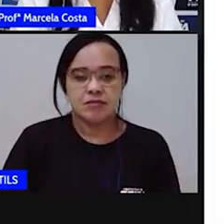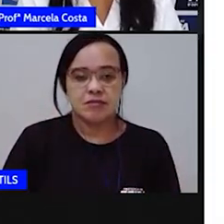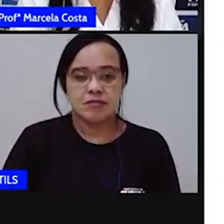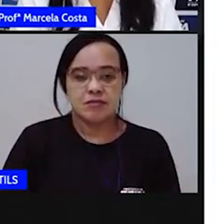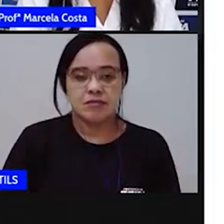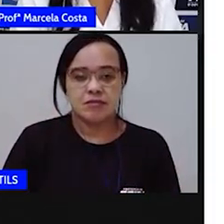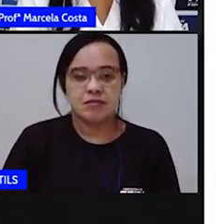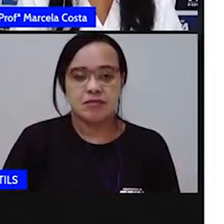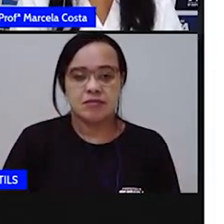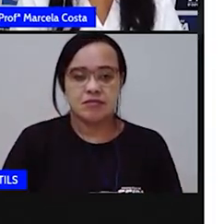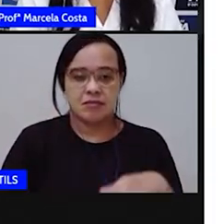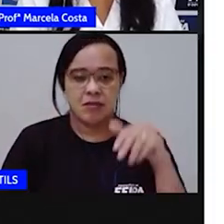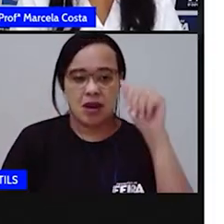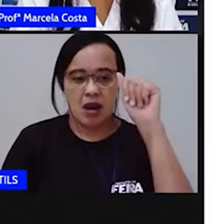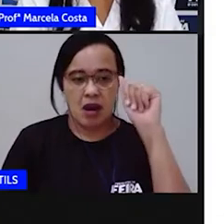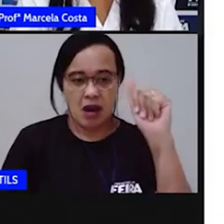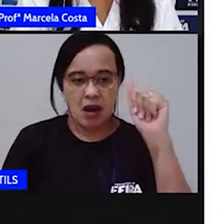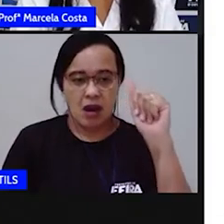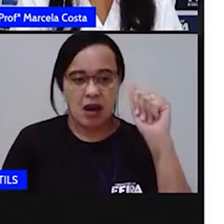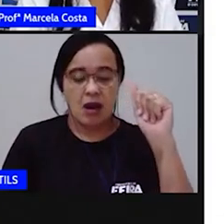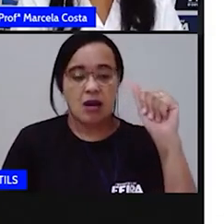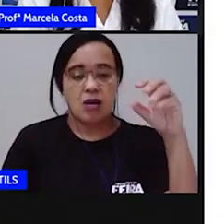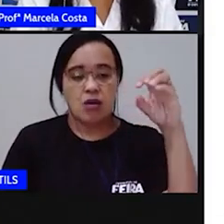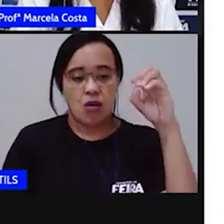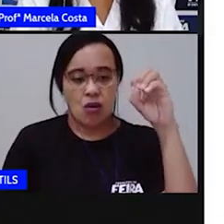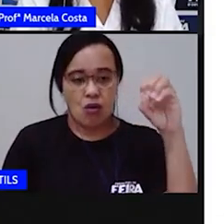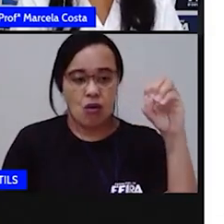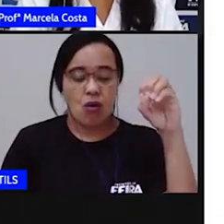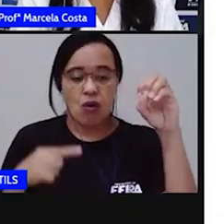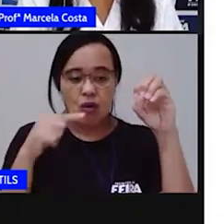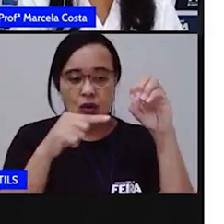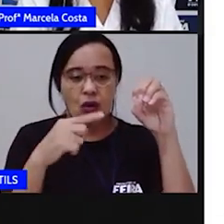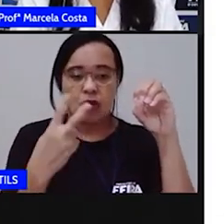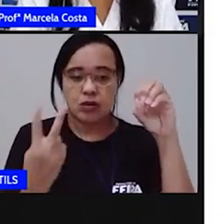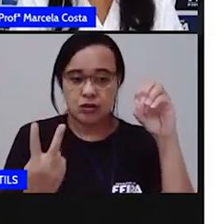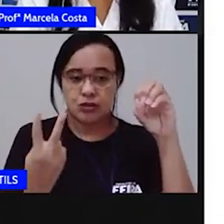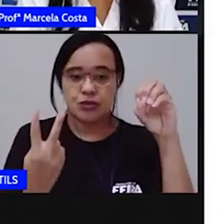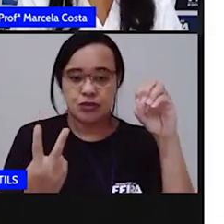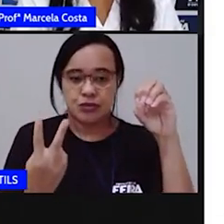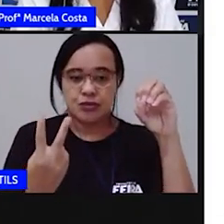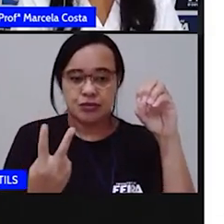Olha o A e o O.